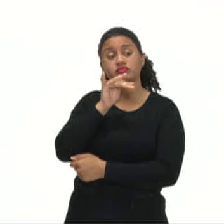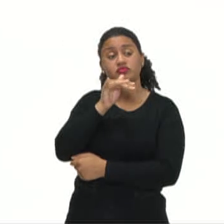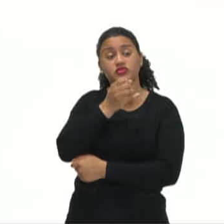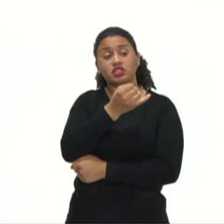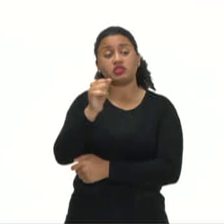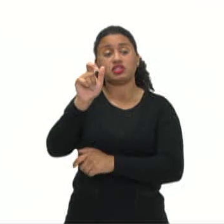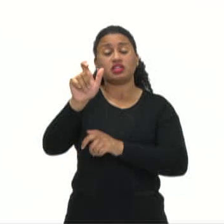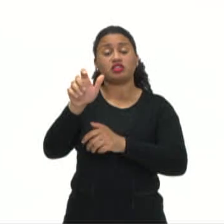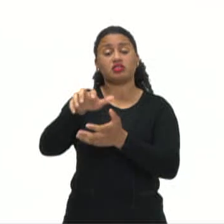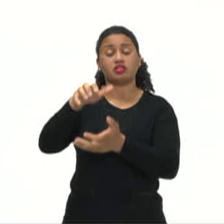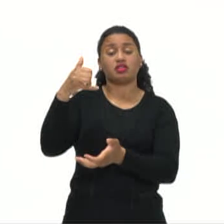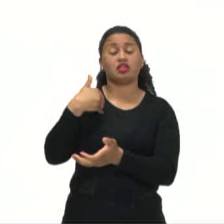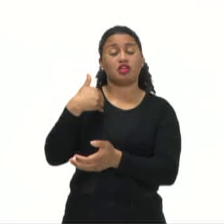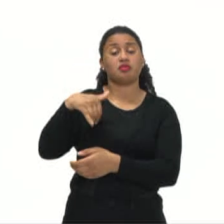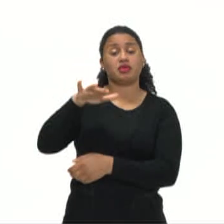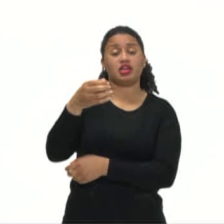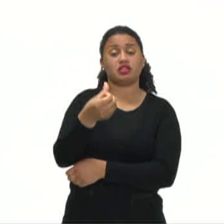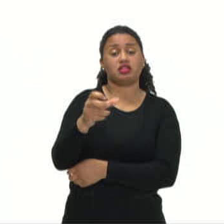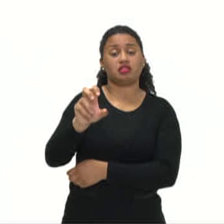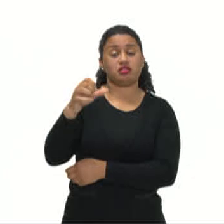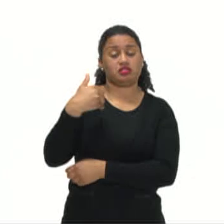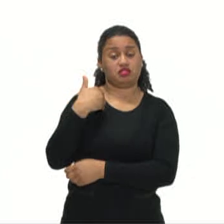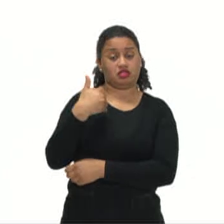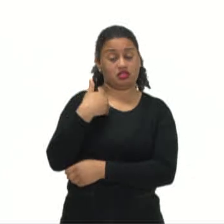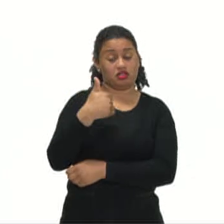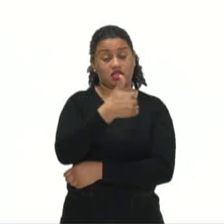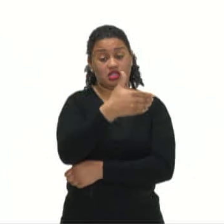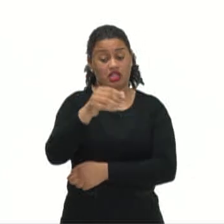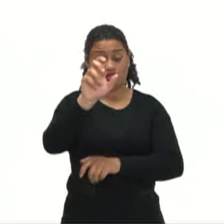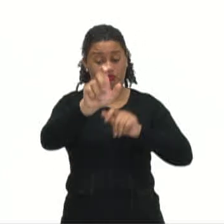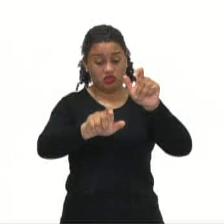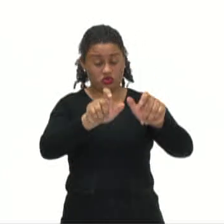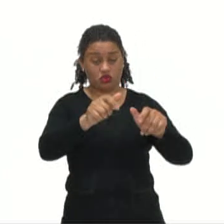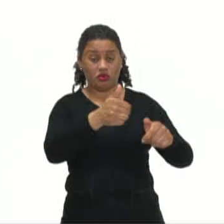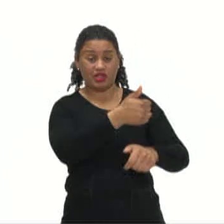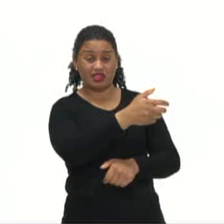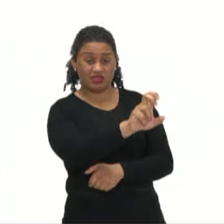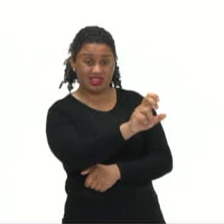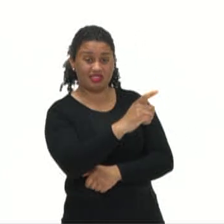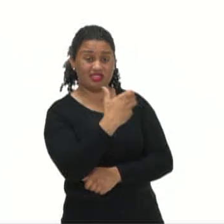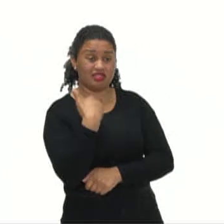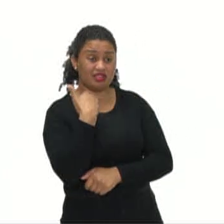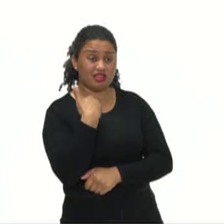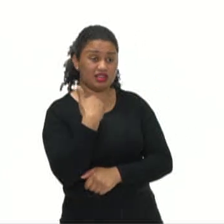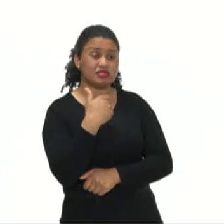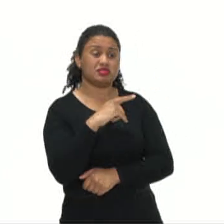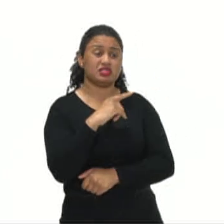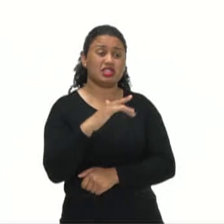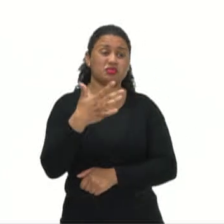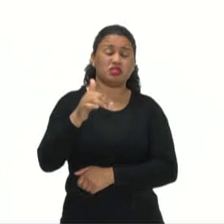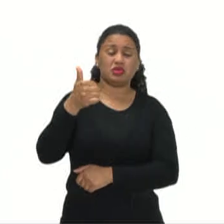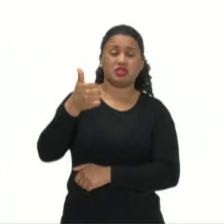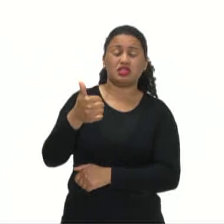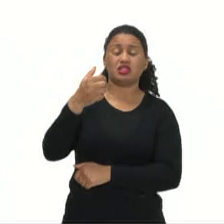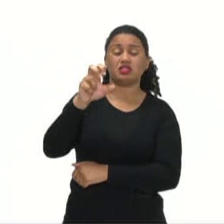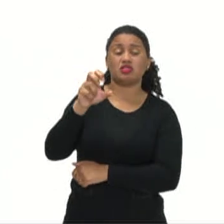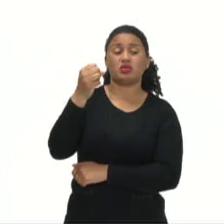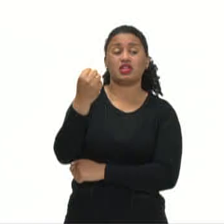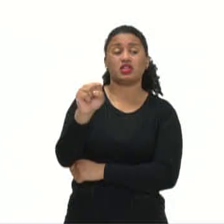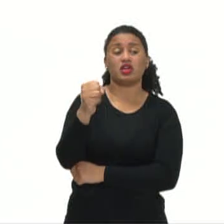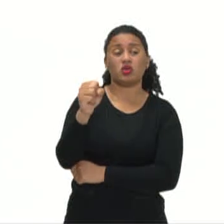idosos com mais de 65 anos, para cada 100 pessoas com menos de 15, é de 180, aliás,